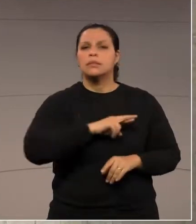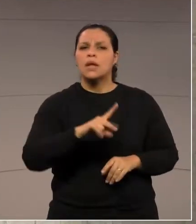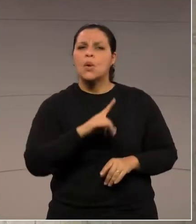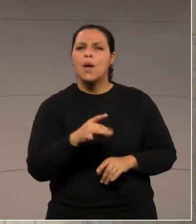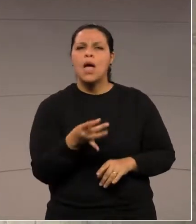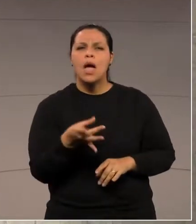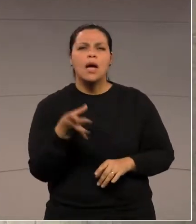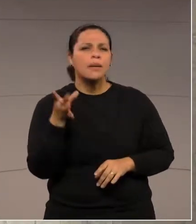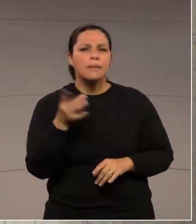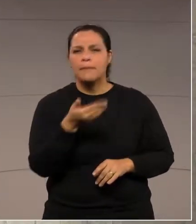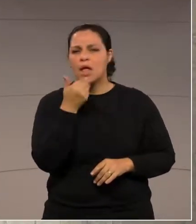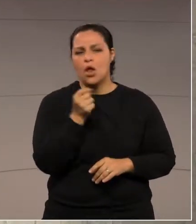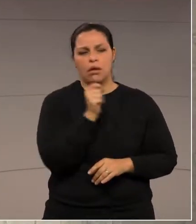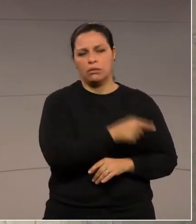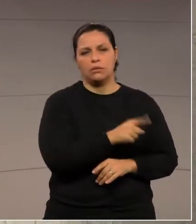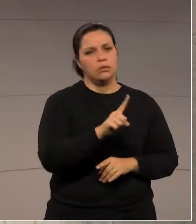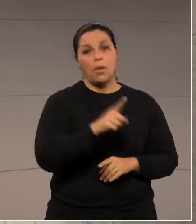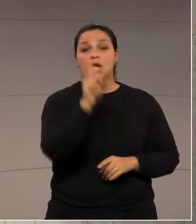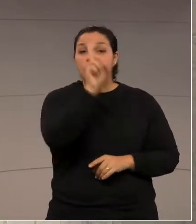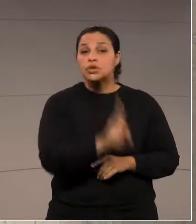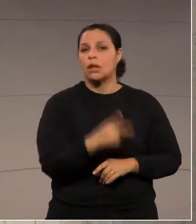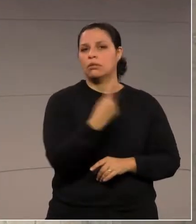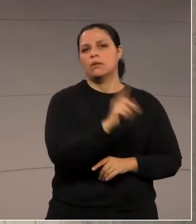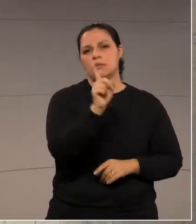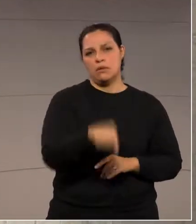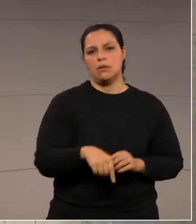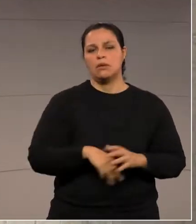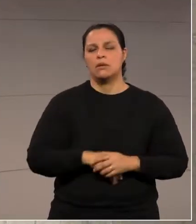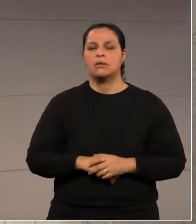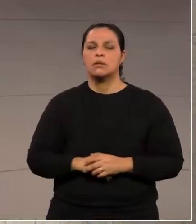Considero direito. Agora também,